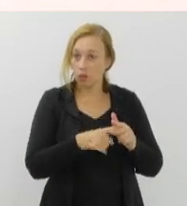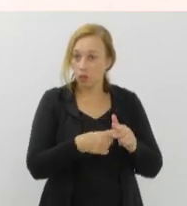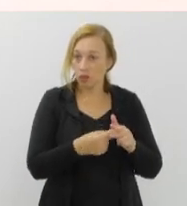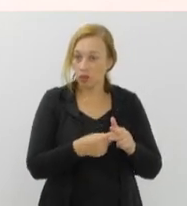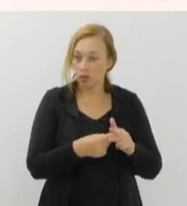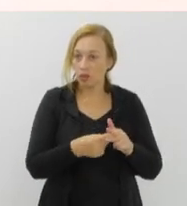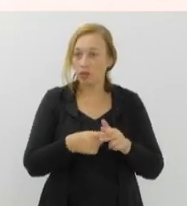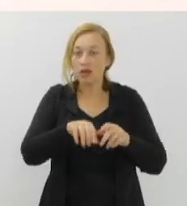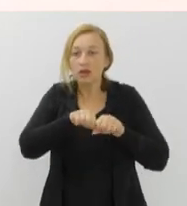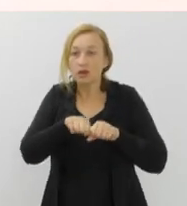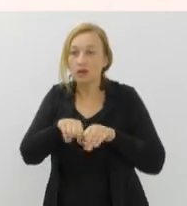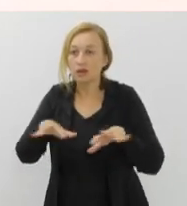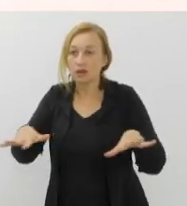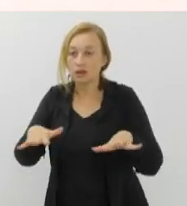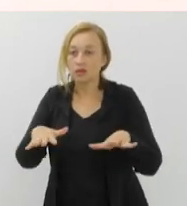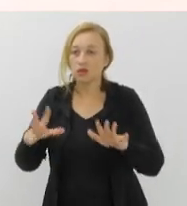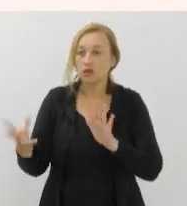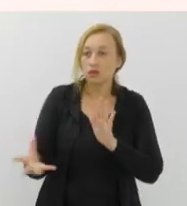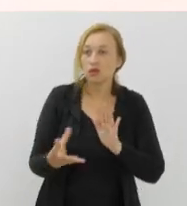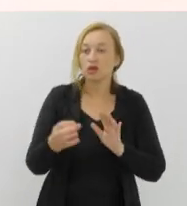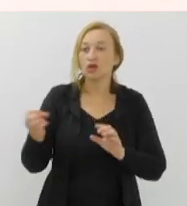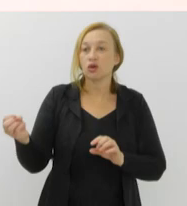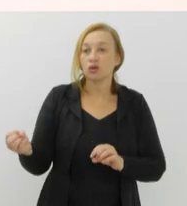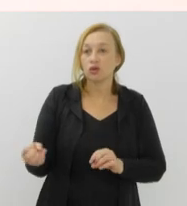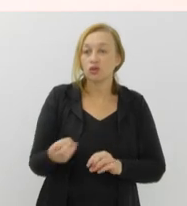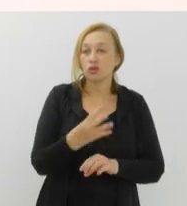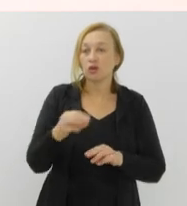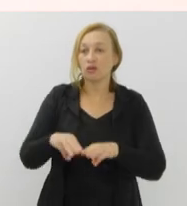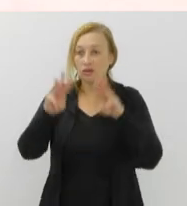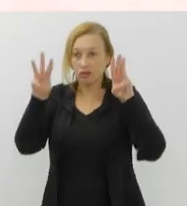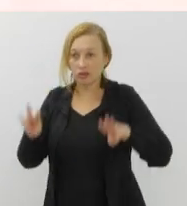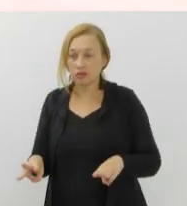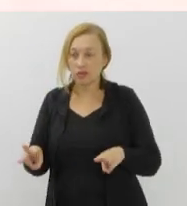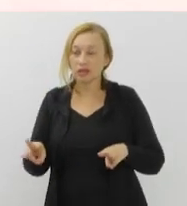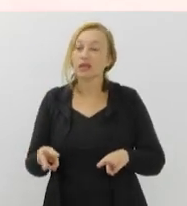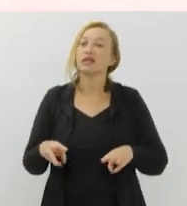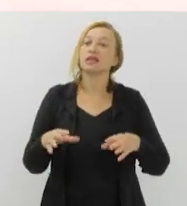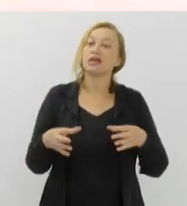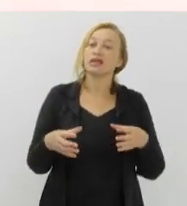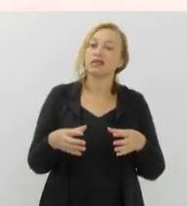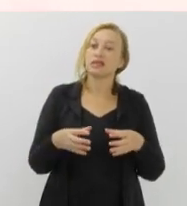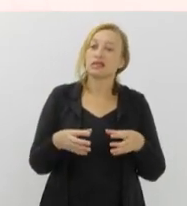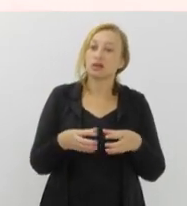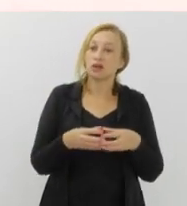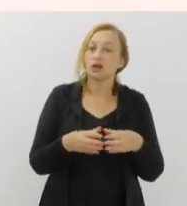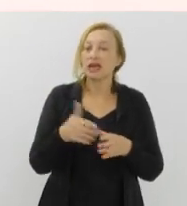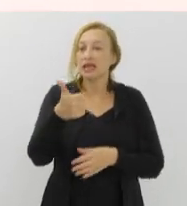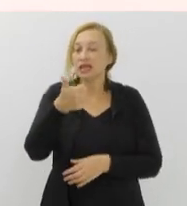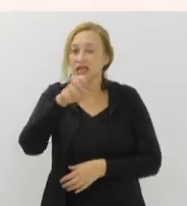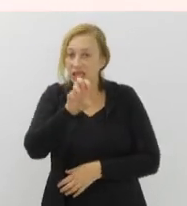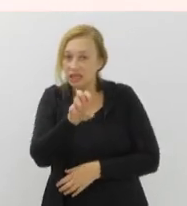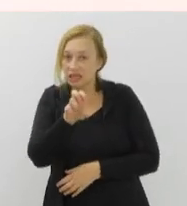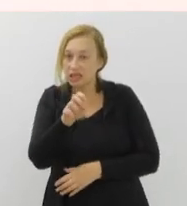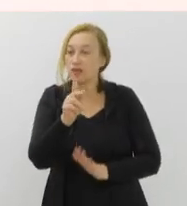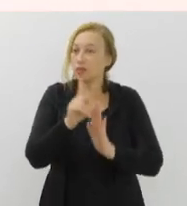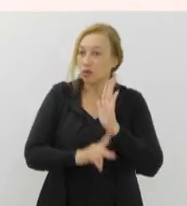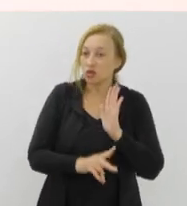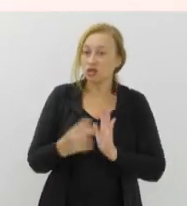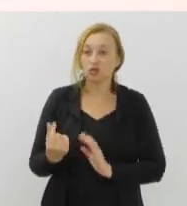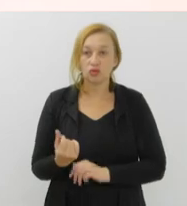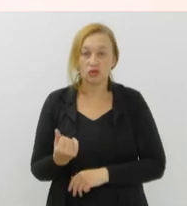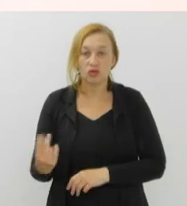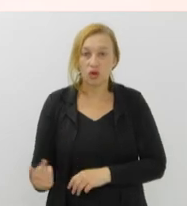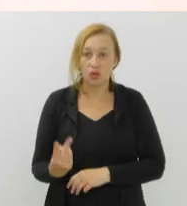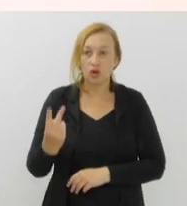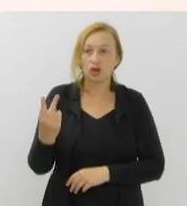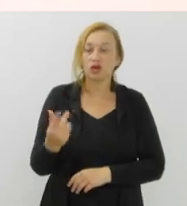ampliação e a modernização dos museus. Nessa categoria, são previstos 15 projetos no valor de 200